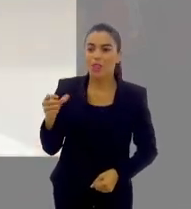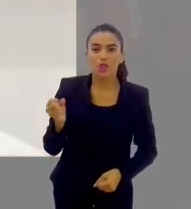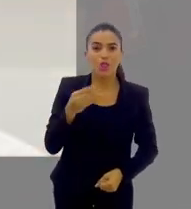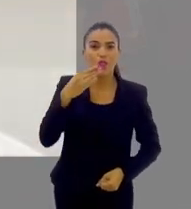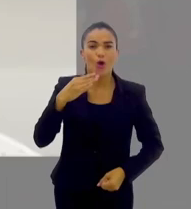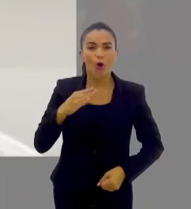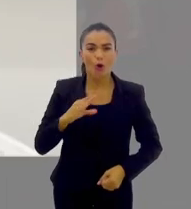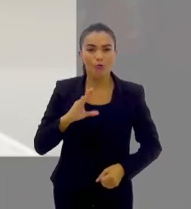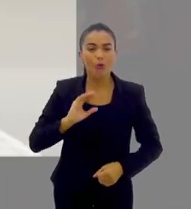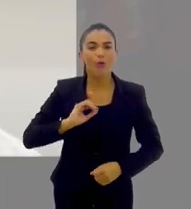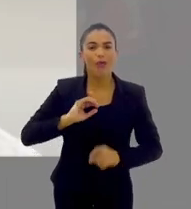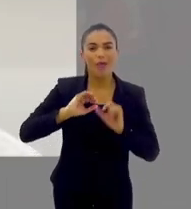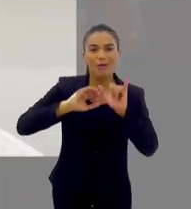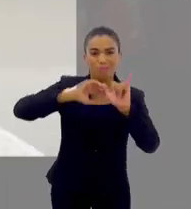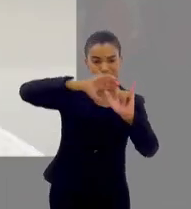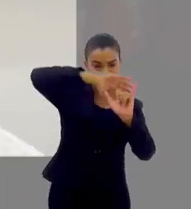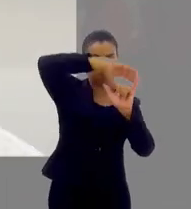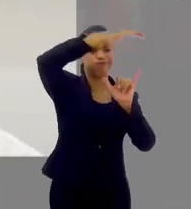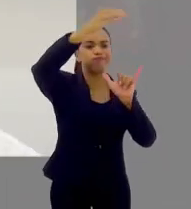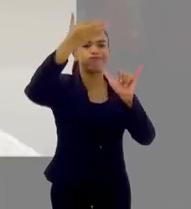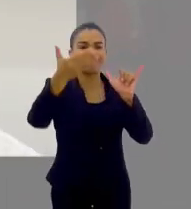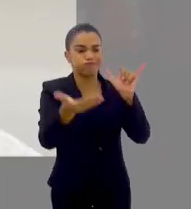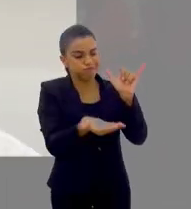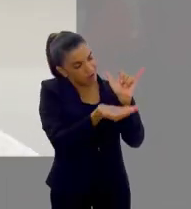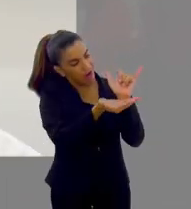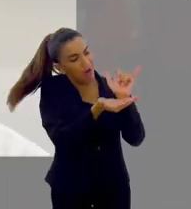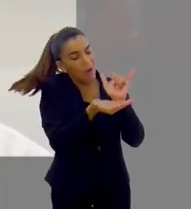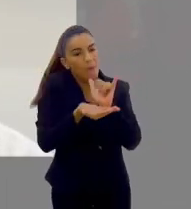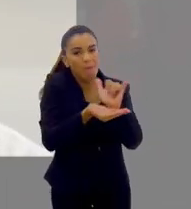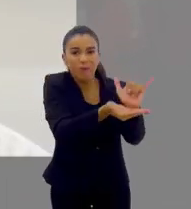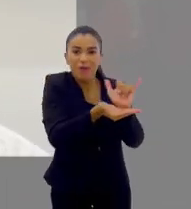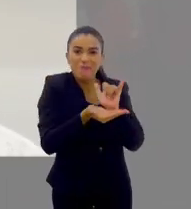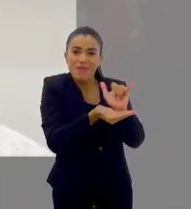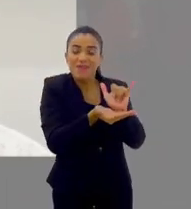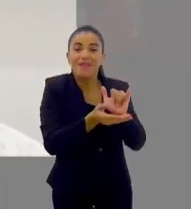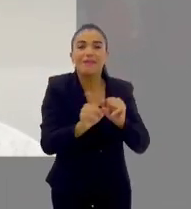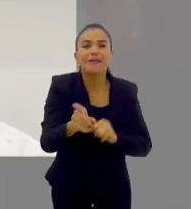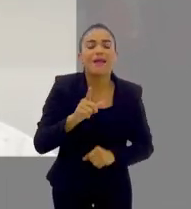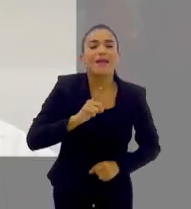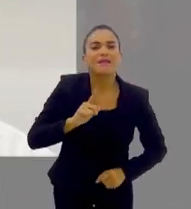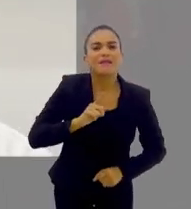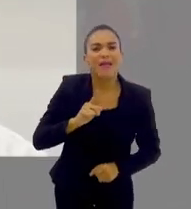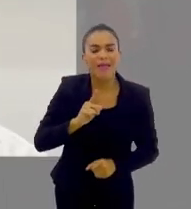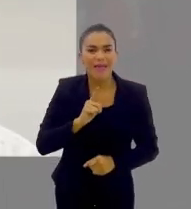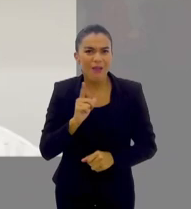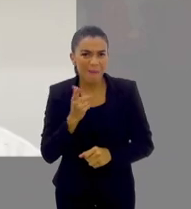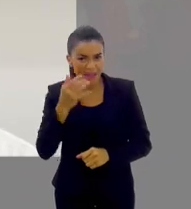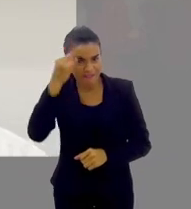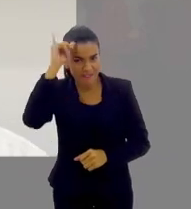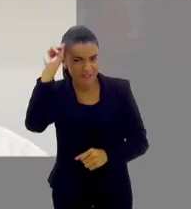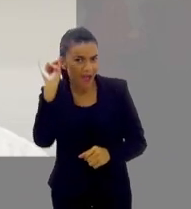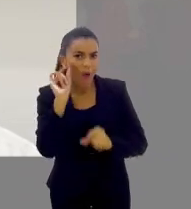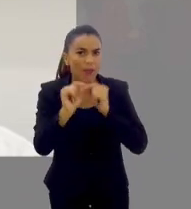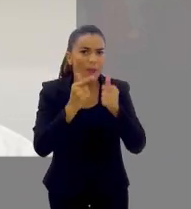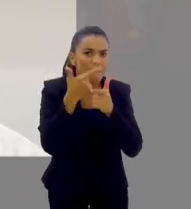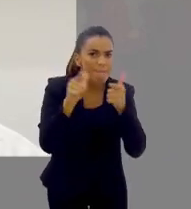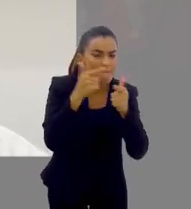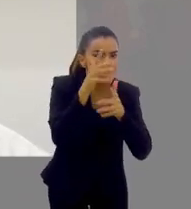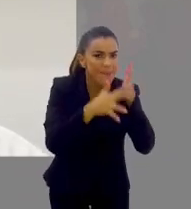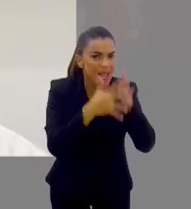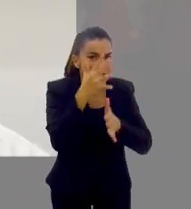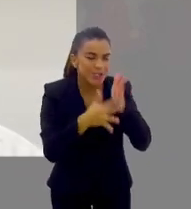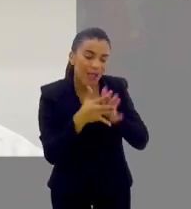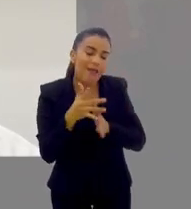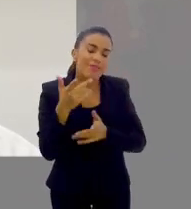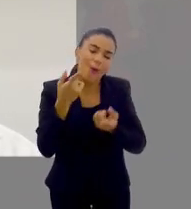aspas, que é o seu bebê na sua barriga. Então, para evitar que ela produza anticorpos contra esse novo ser que está na sua barriguinha, ela